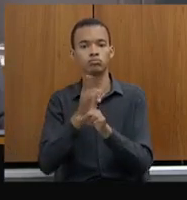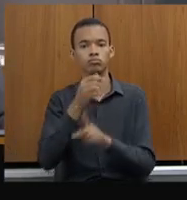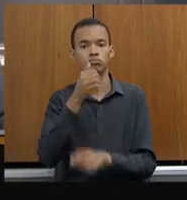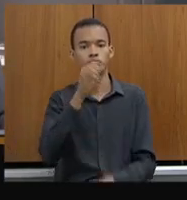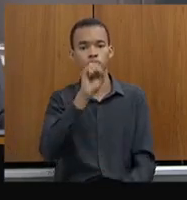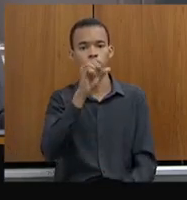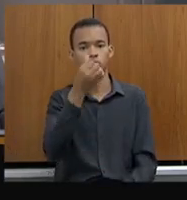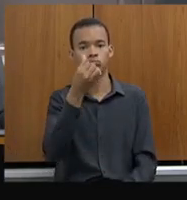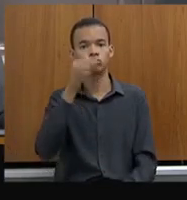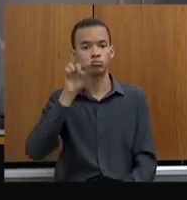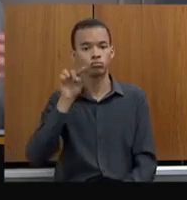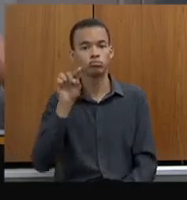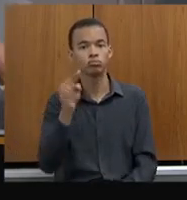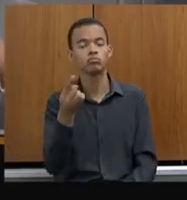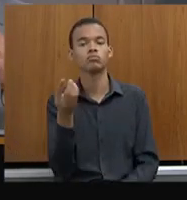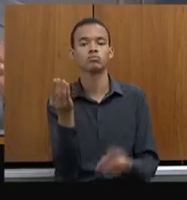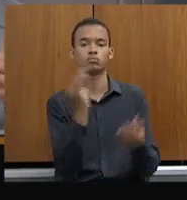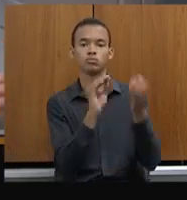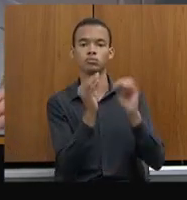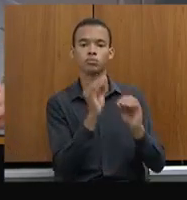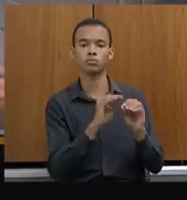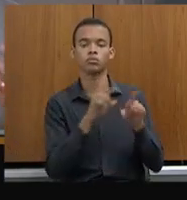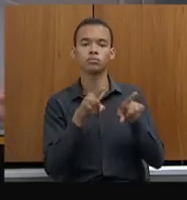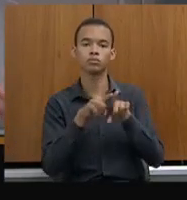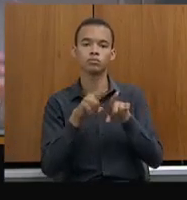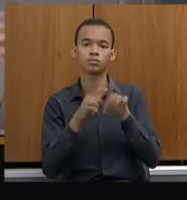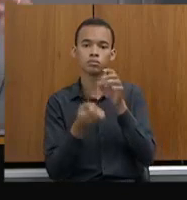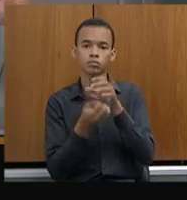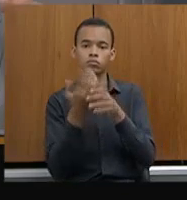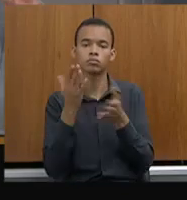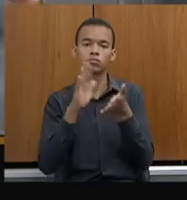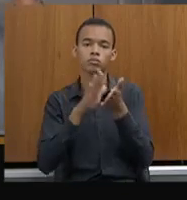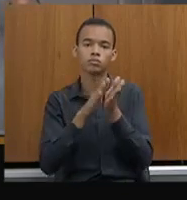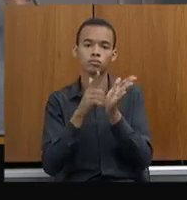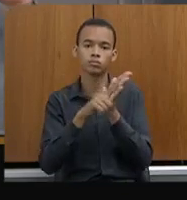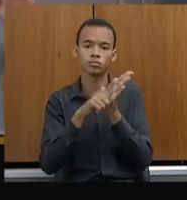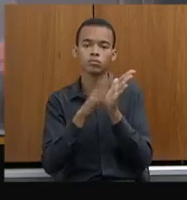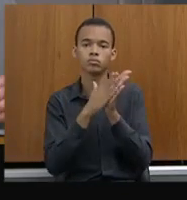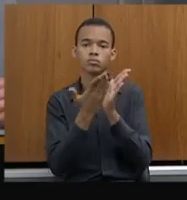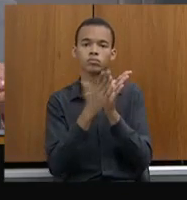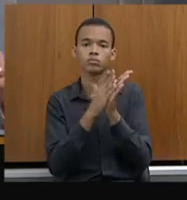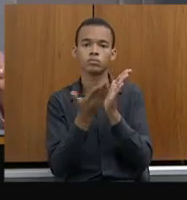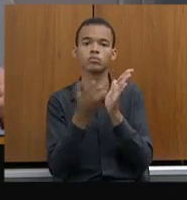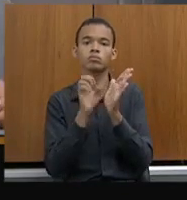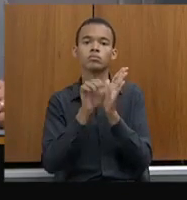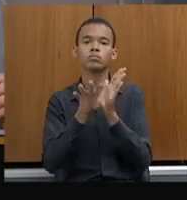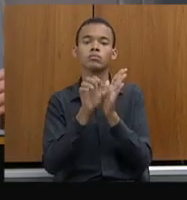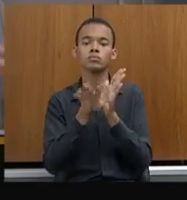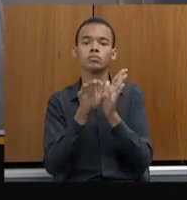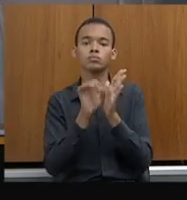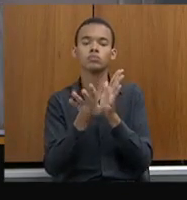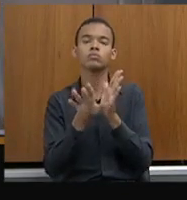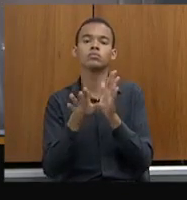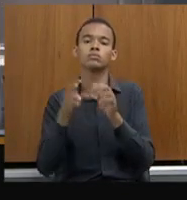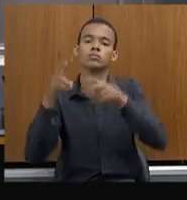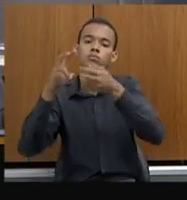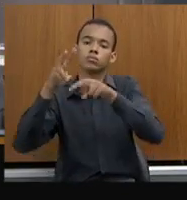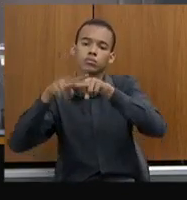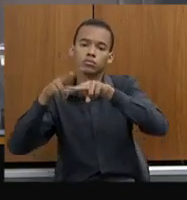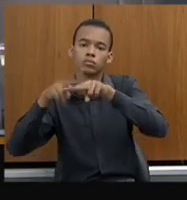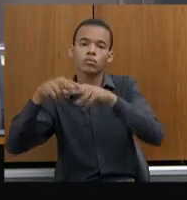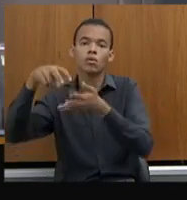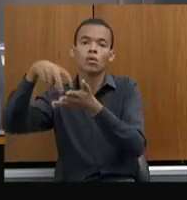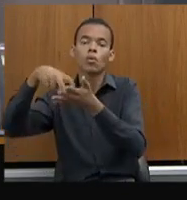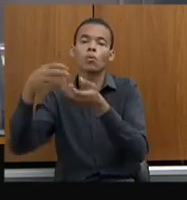fizemos a publicação de um manual sobre cadeia de custódia, fizemos curso, EAD, sobre cadeia de